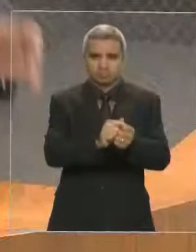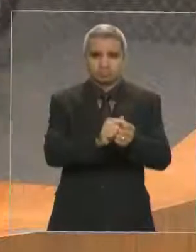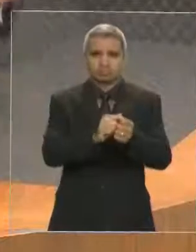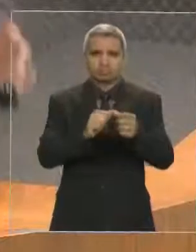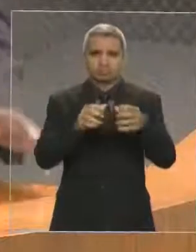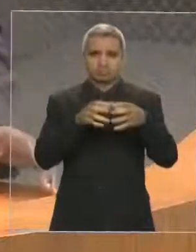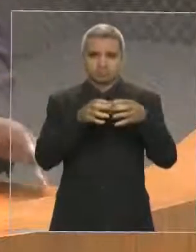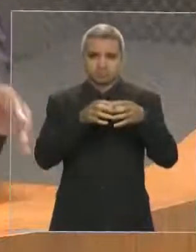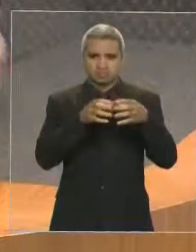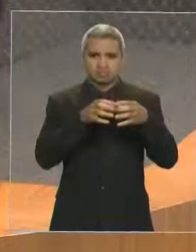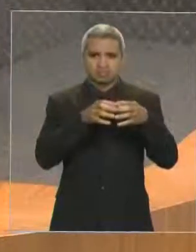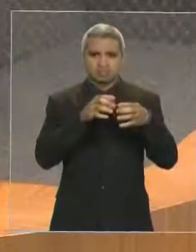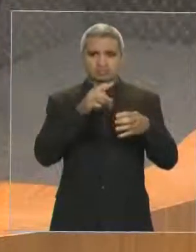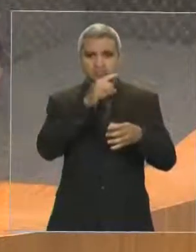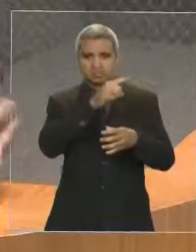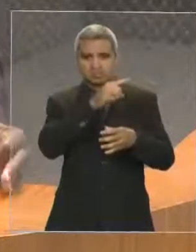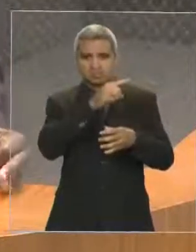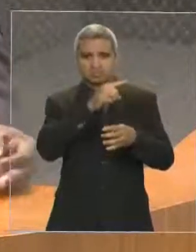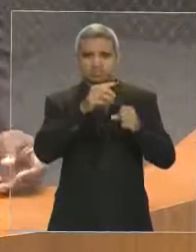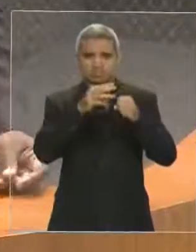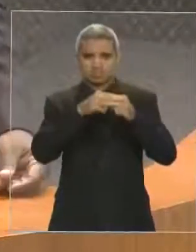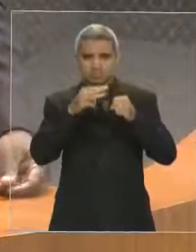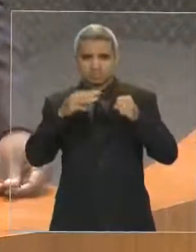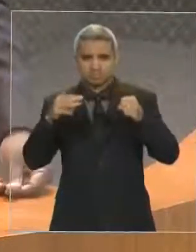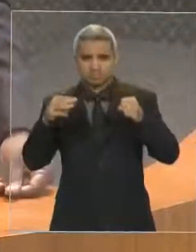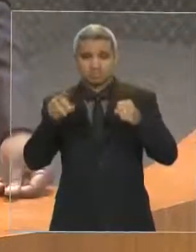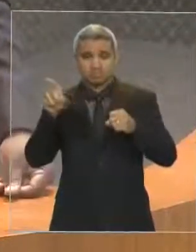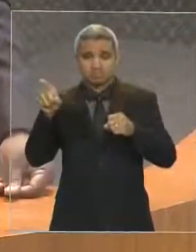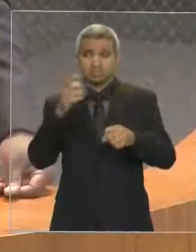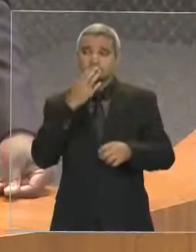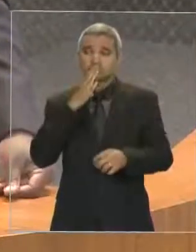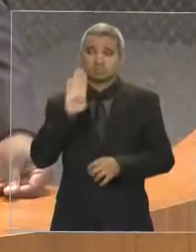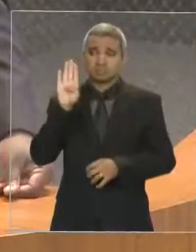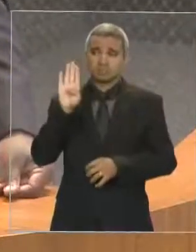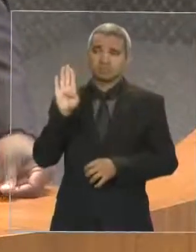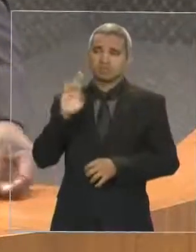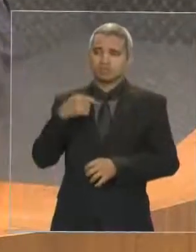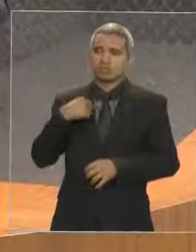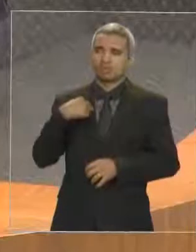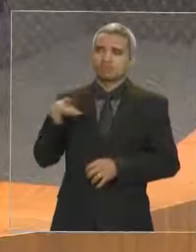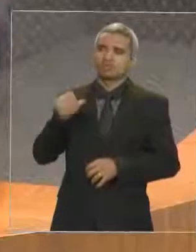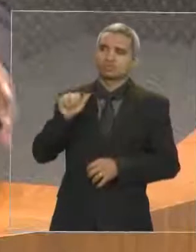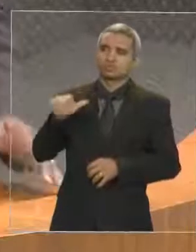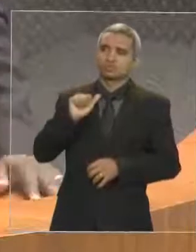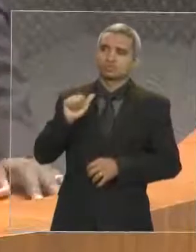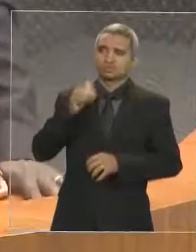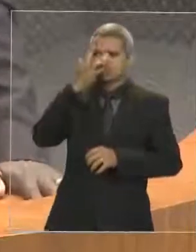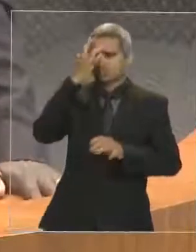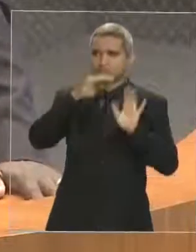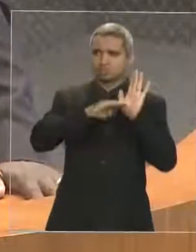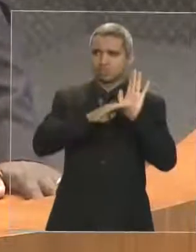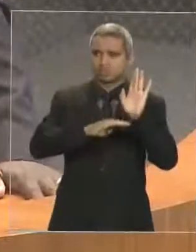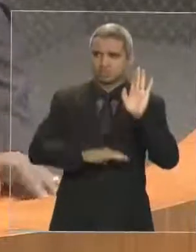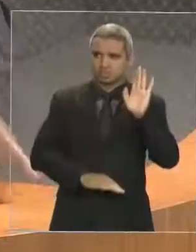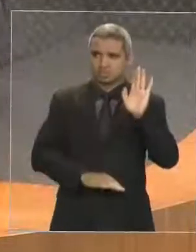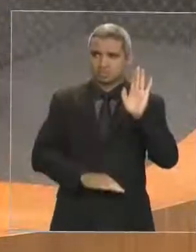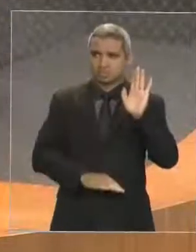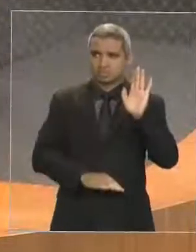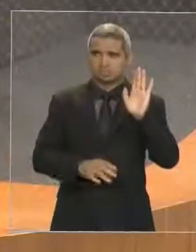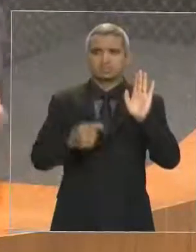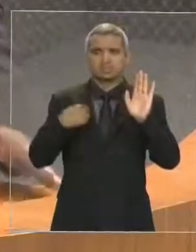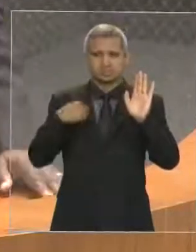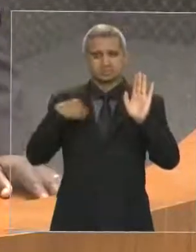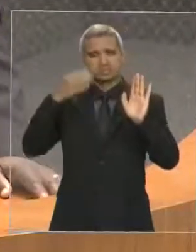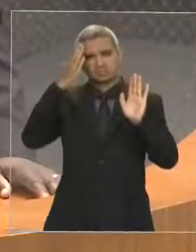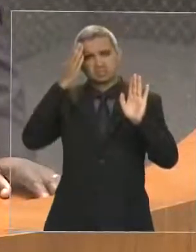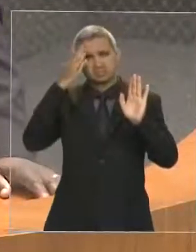para lá, o senhor prometia que ia convocar os excedentes. Sabemos que o senhor avançou bastante, mas